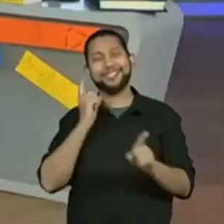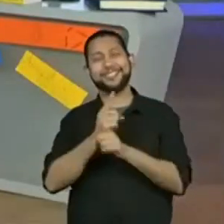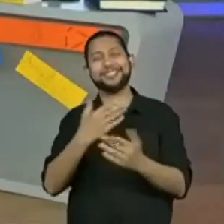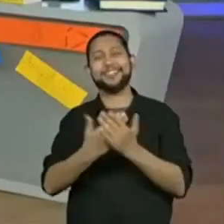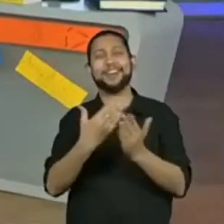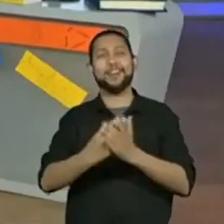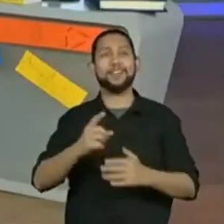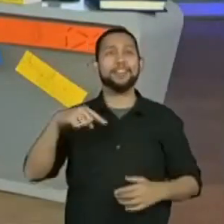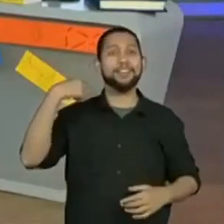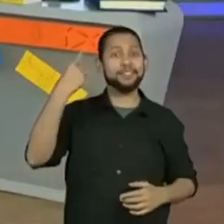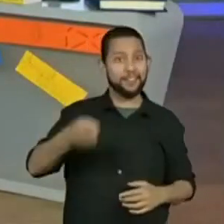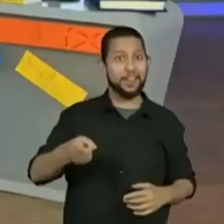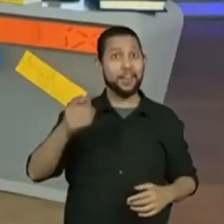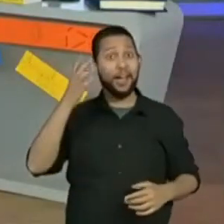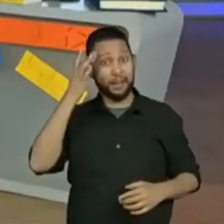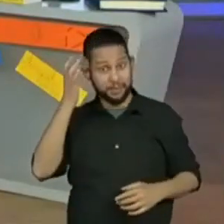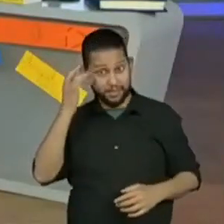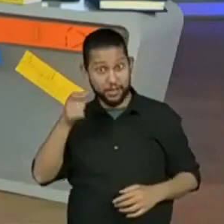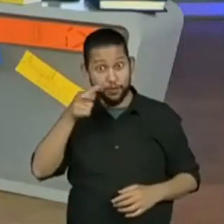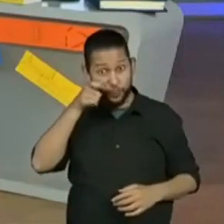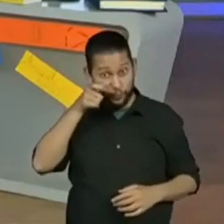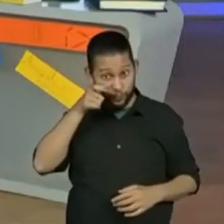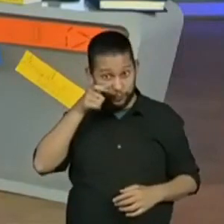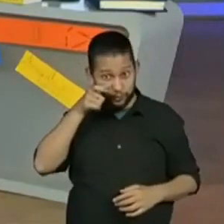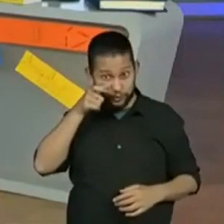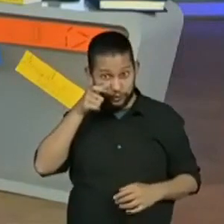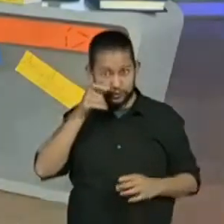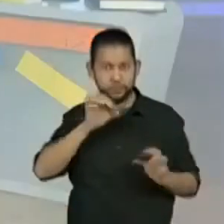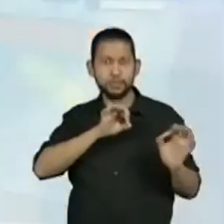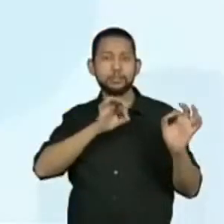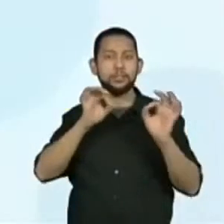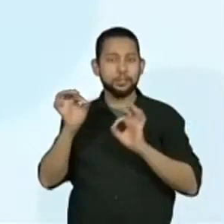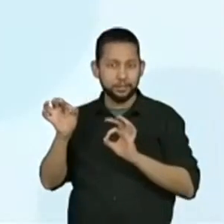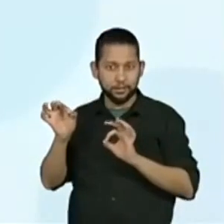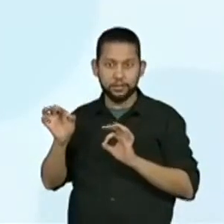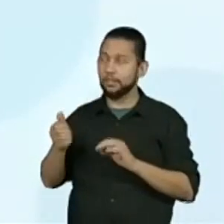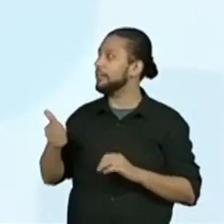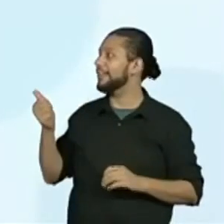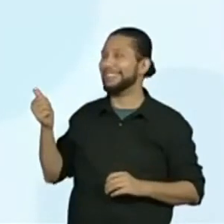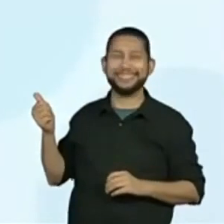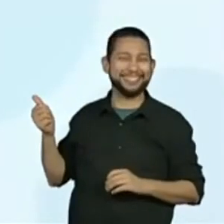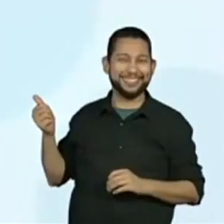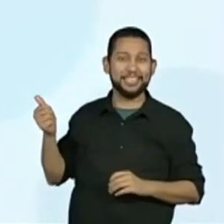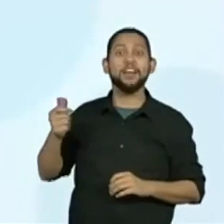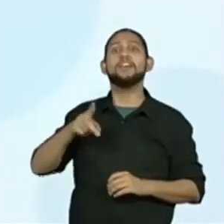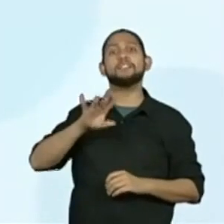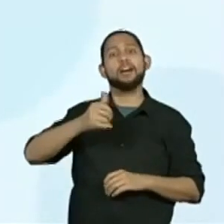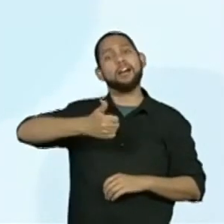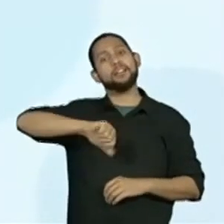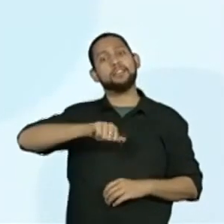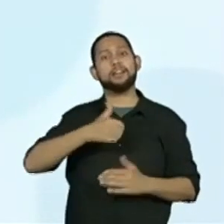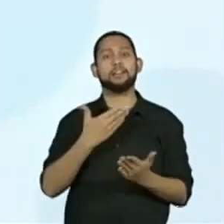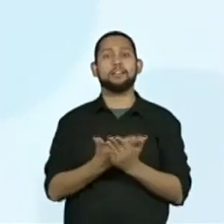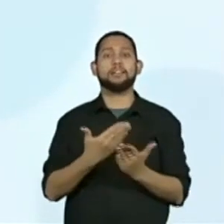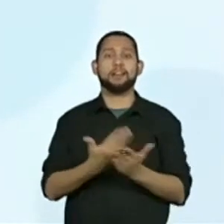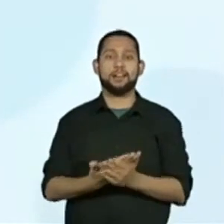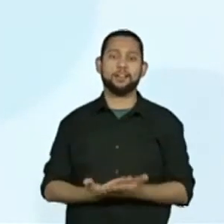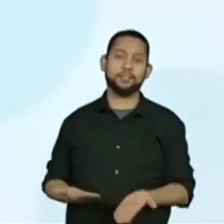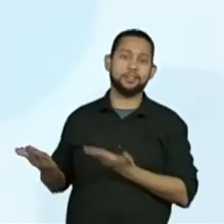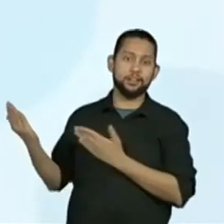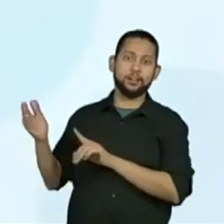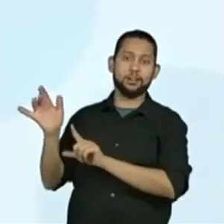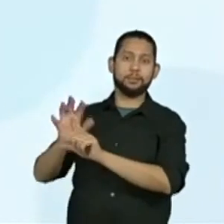aula. Ou seja, amanhã, além de assistir, vocês que nos avaliarão. Assim como a tela,